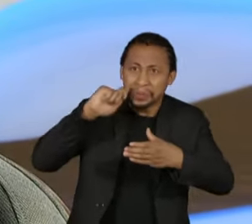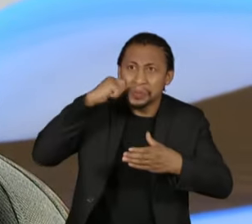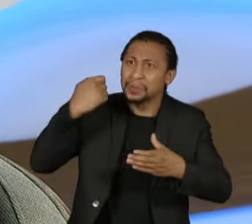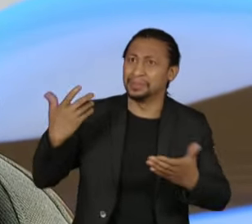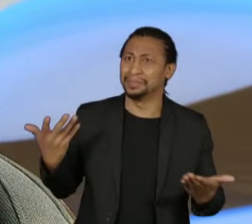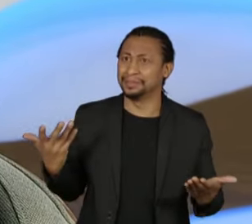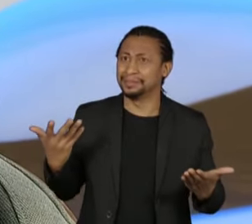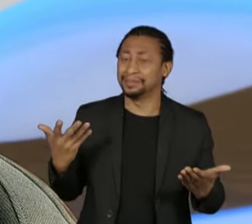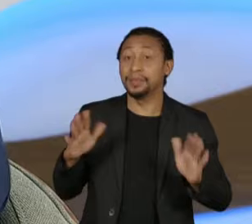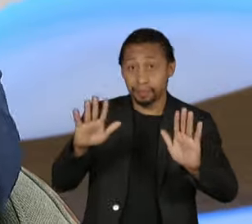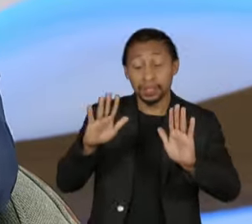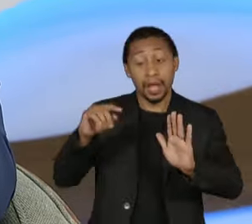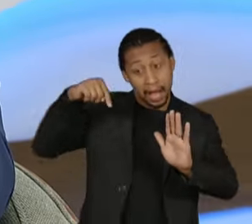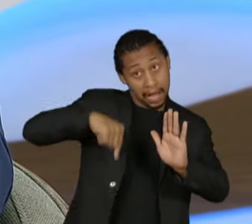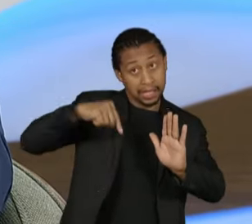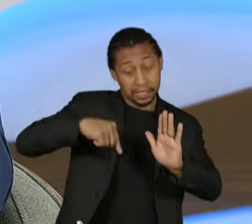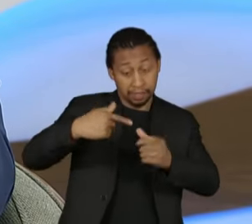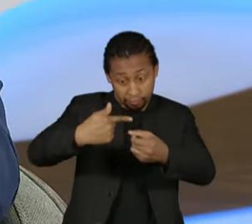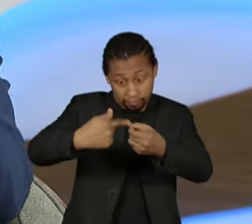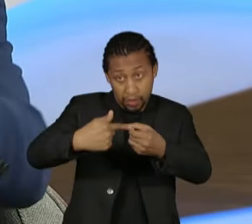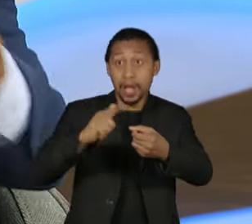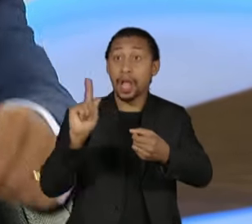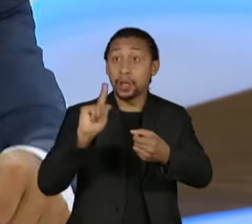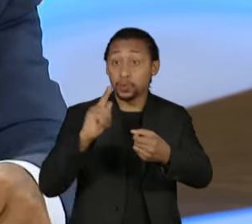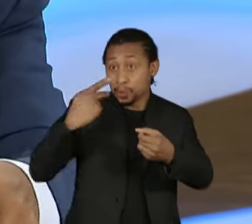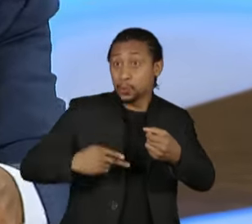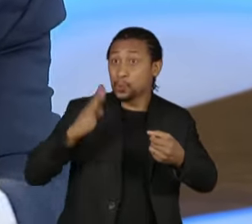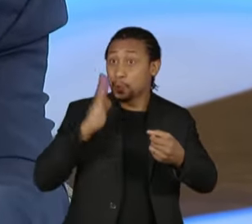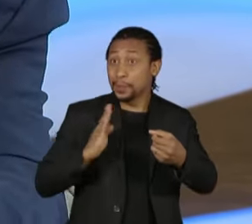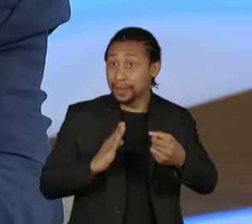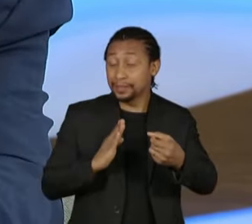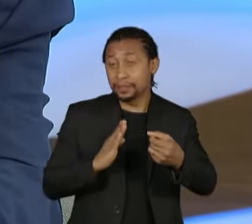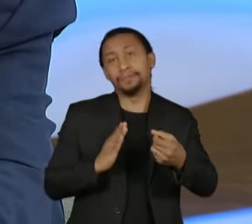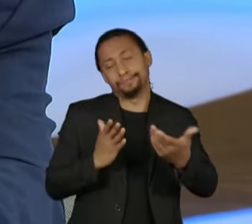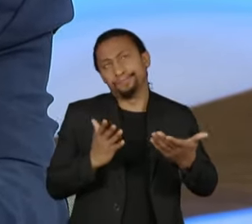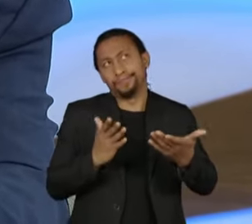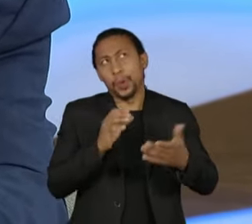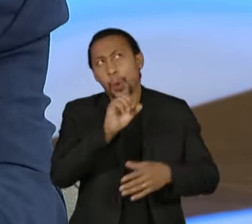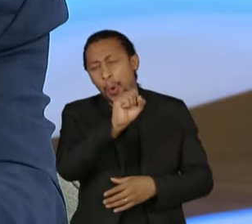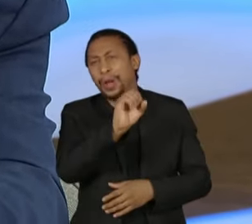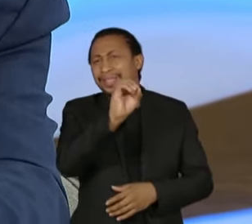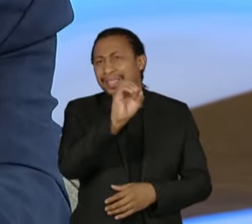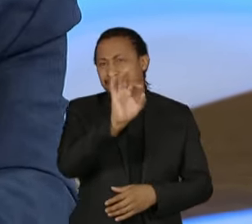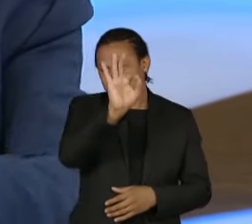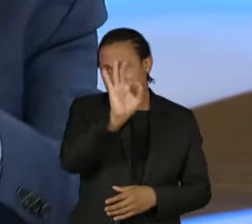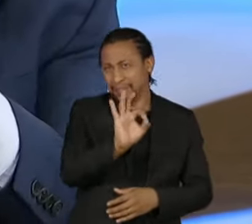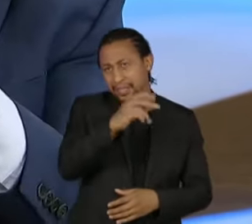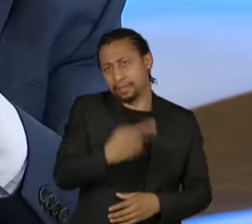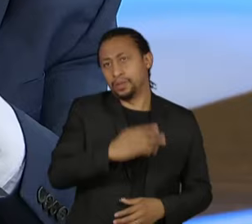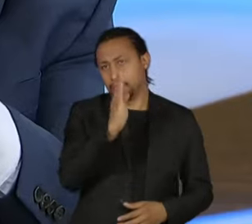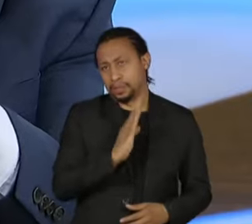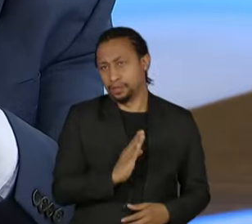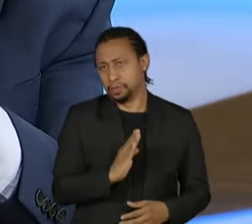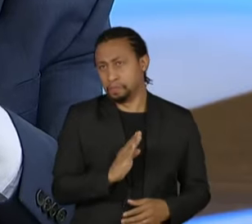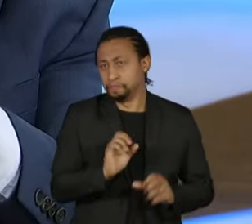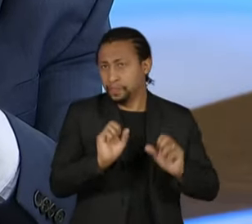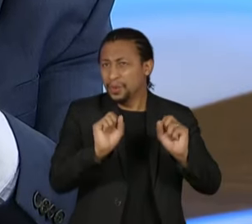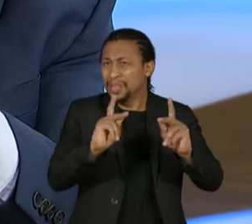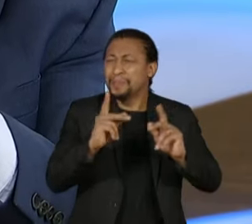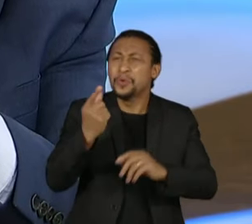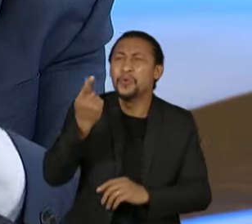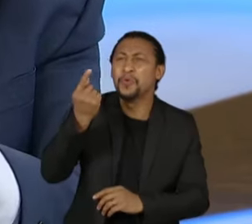gasolina que consumimos, uma boa parte, seja do Brasil, cerca de 80%, mas o preço de